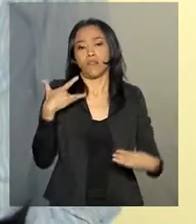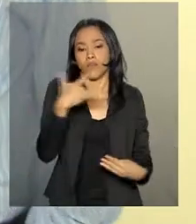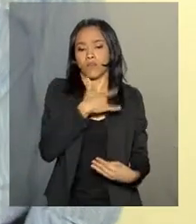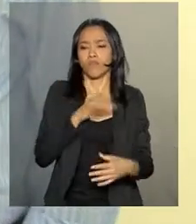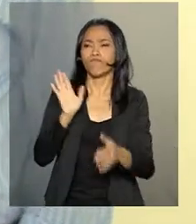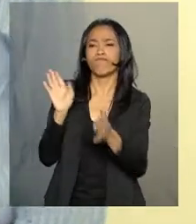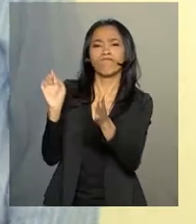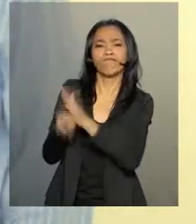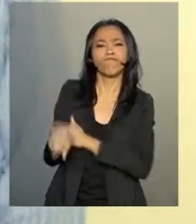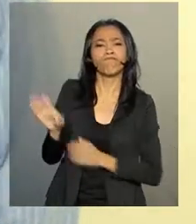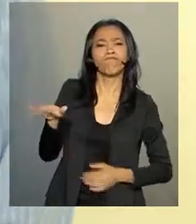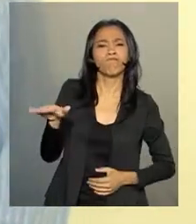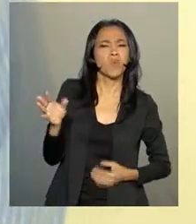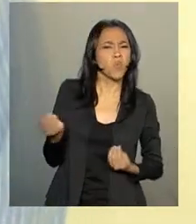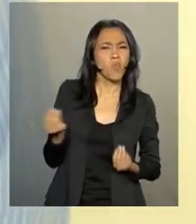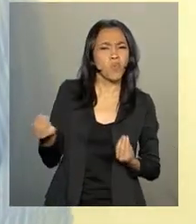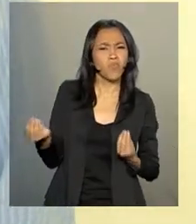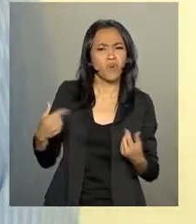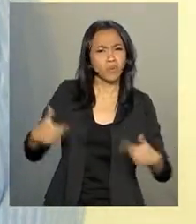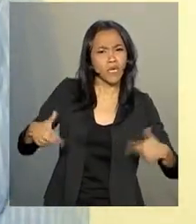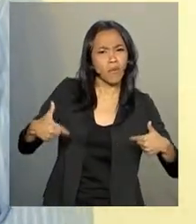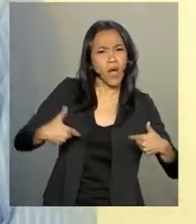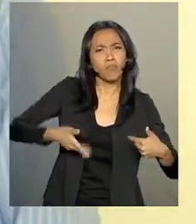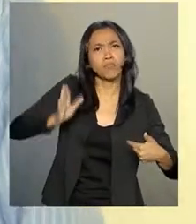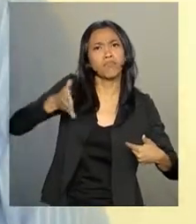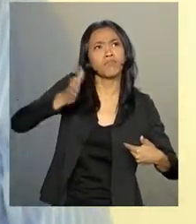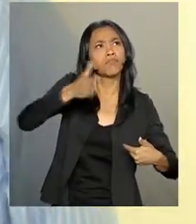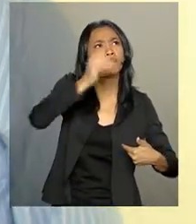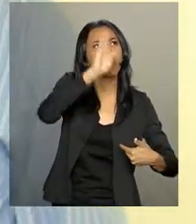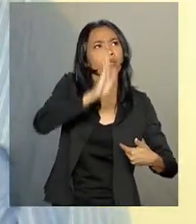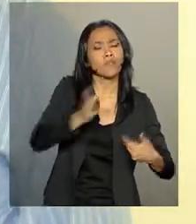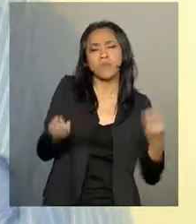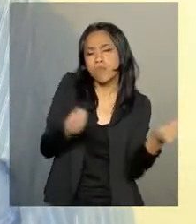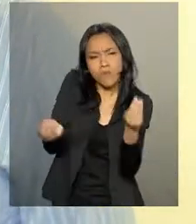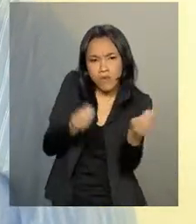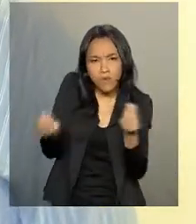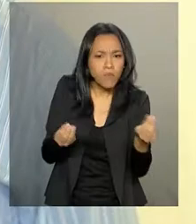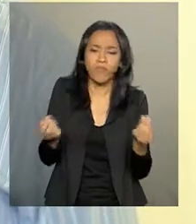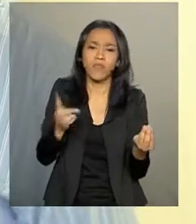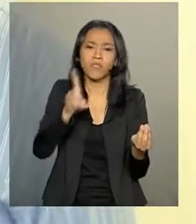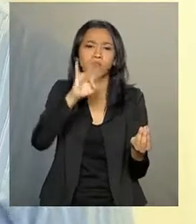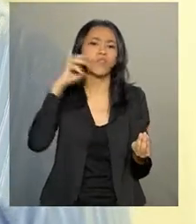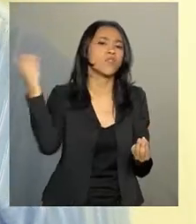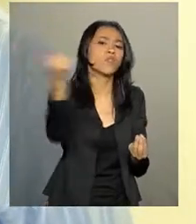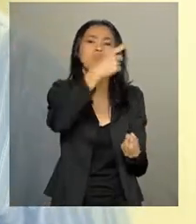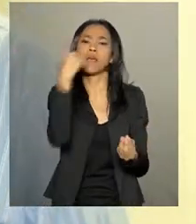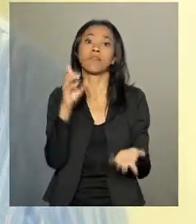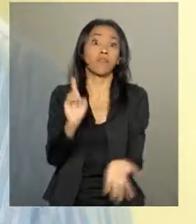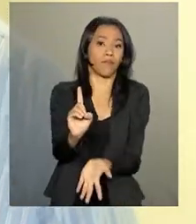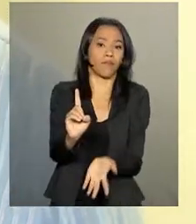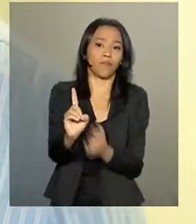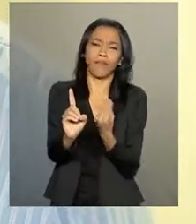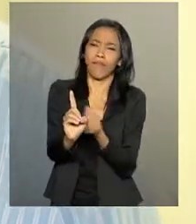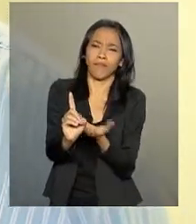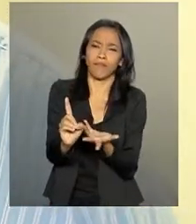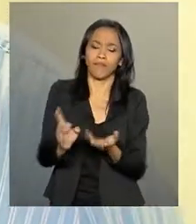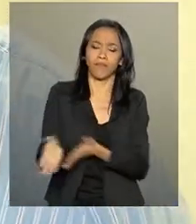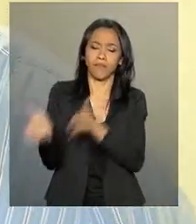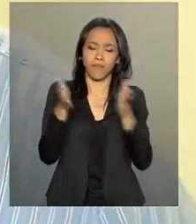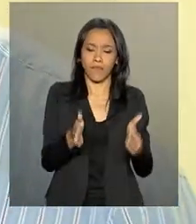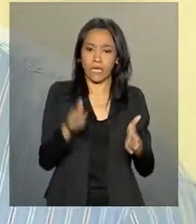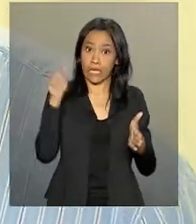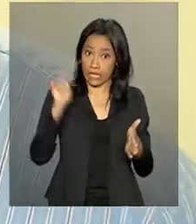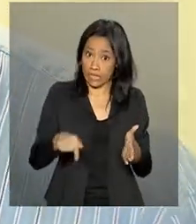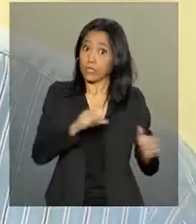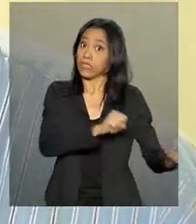foi essa semana de ações intensificadas e como será o dia D de combate ao mosquito? Esta semana foi de muito